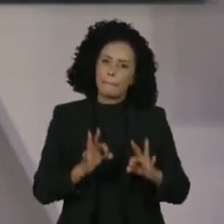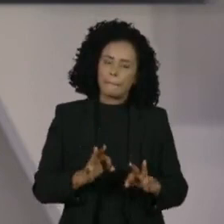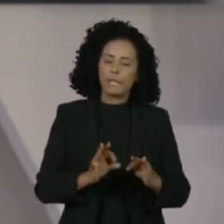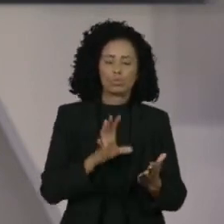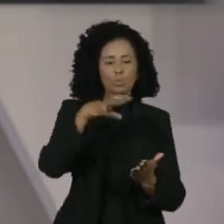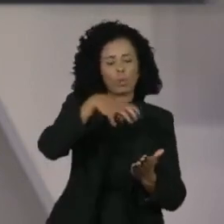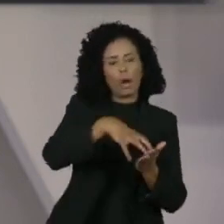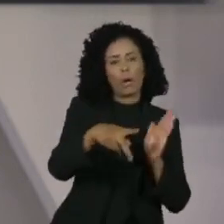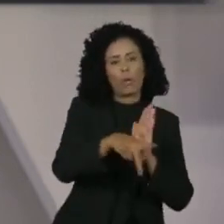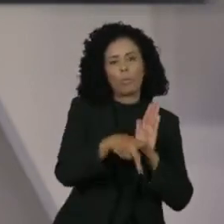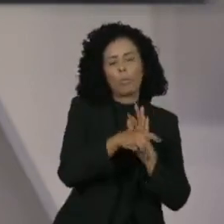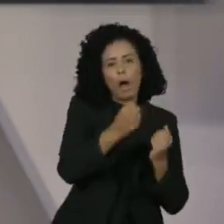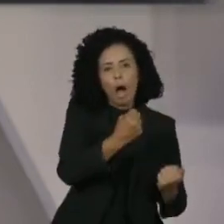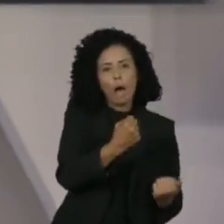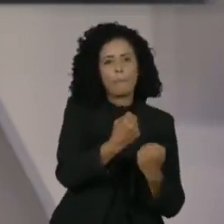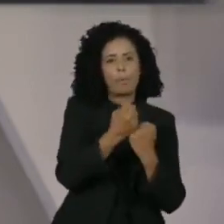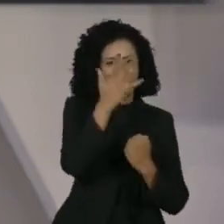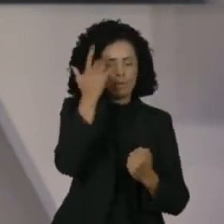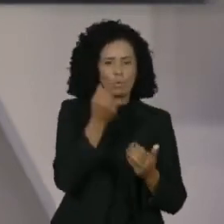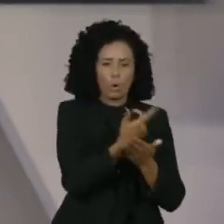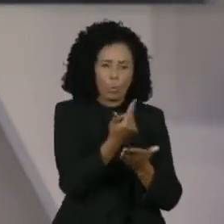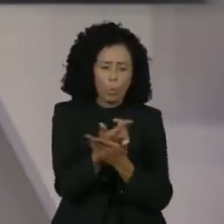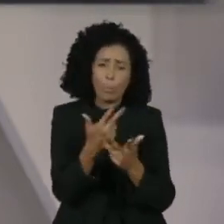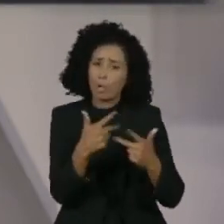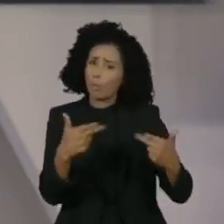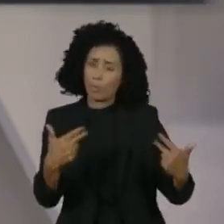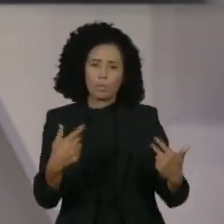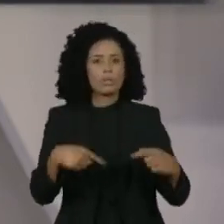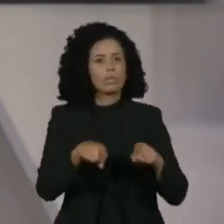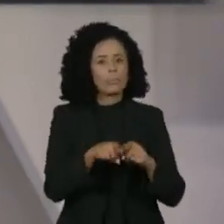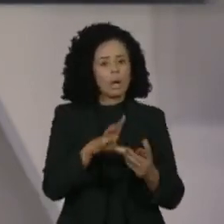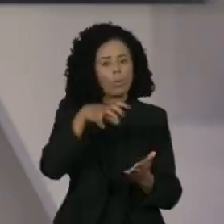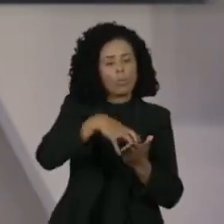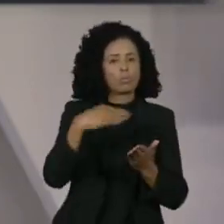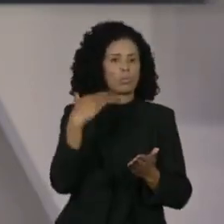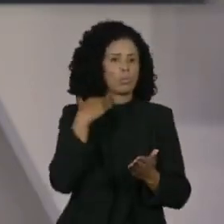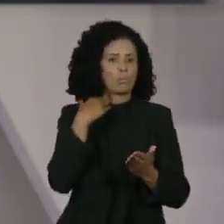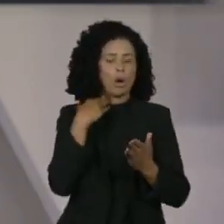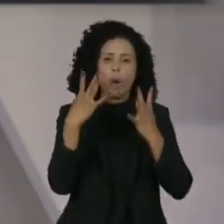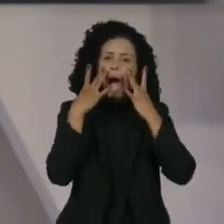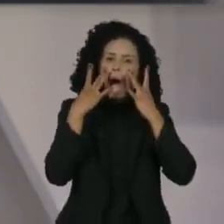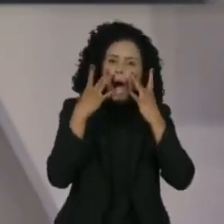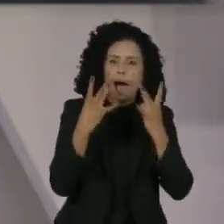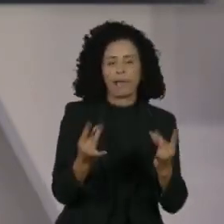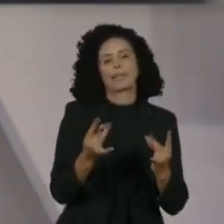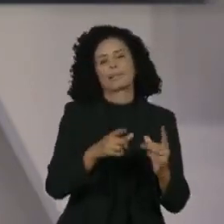consumidor, também a autorregulamentação da própria FEBRABAN e atenção em especial às ouvidorias.